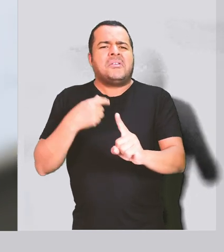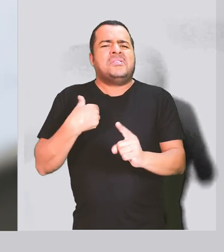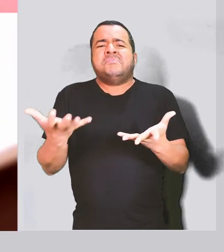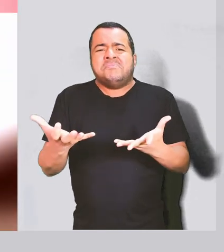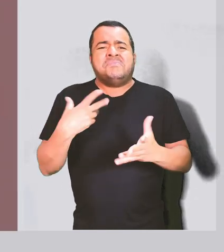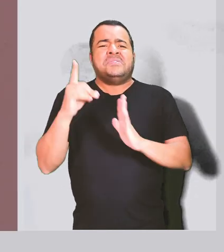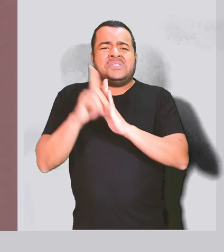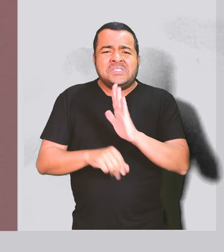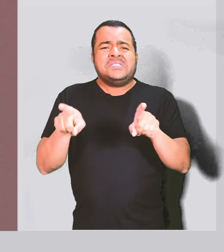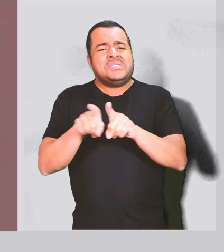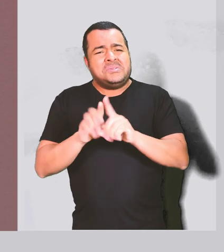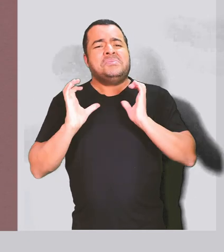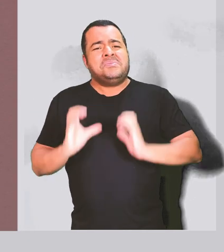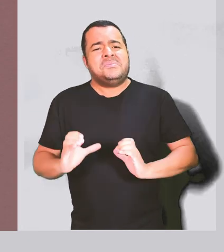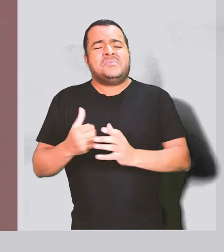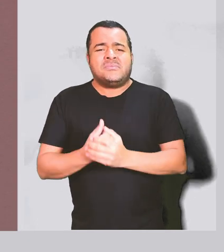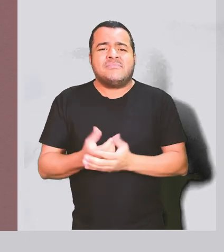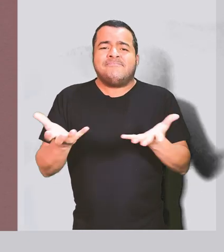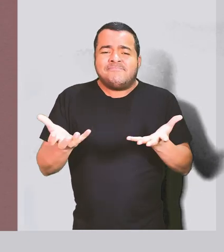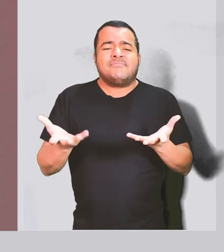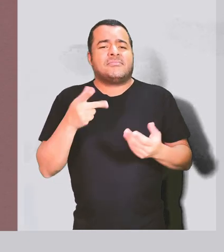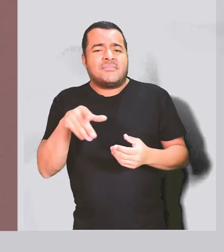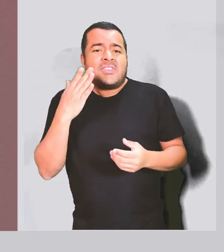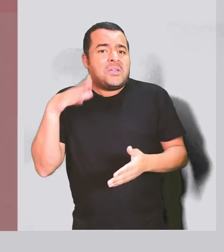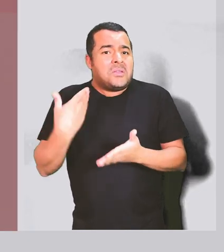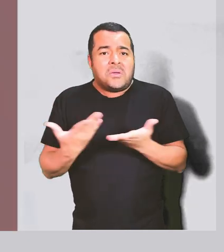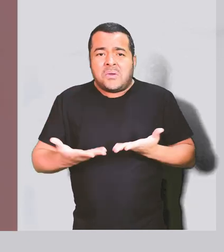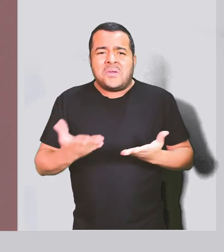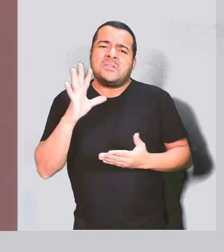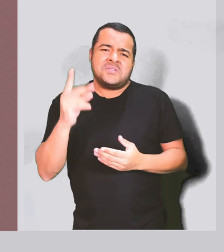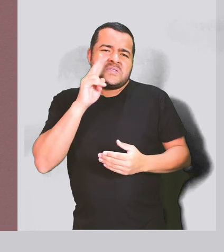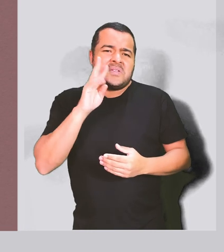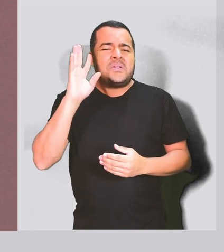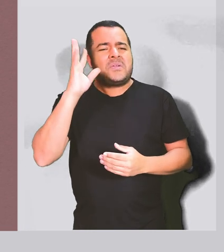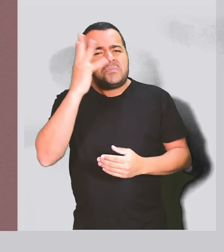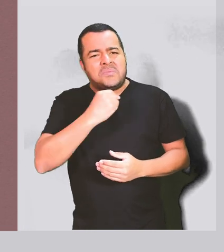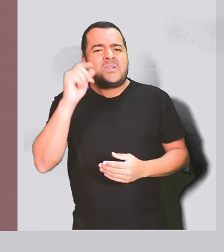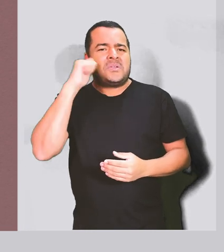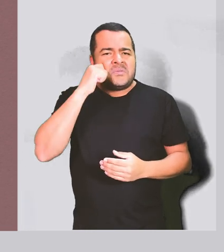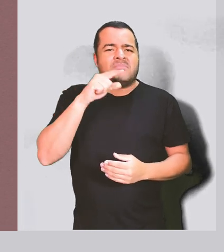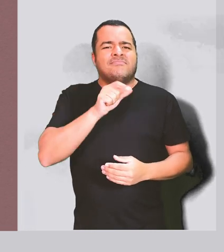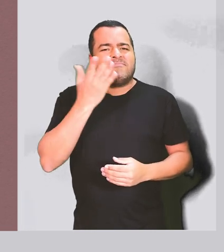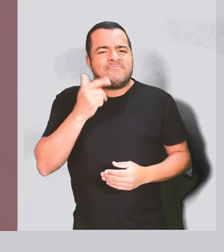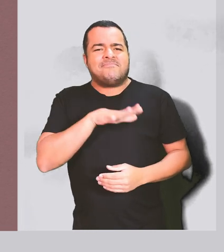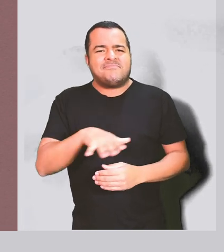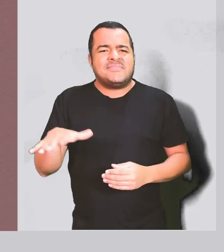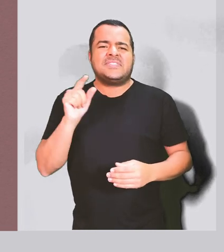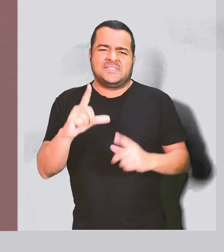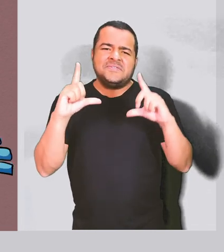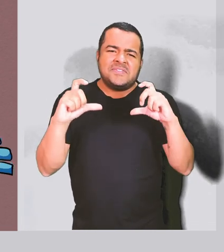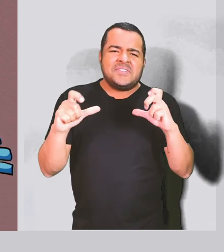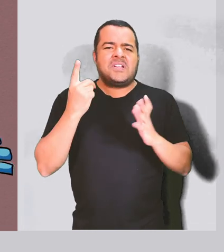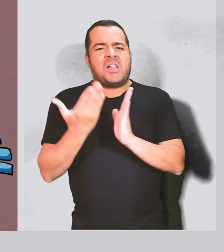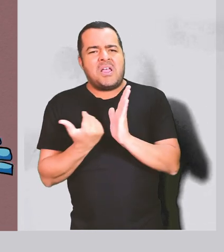acesso a direito e a cidadania. Ainda hoje, mesmo com tantas histórias bonitas de crianças negras, o modo como elas são mostradas em